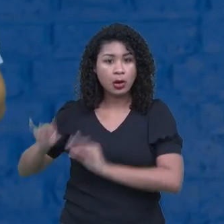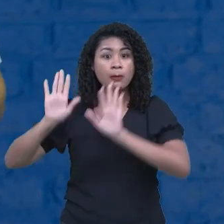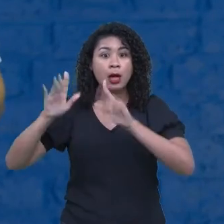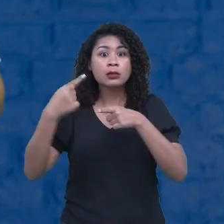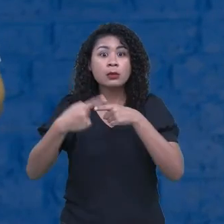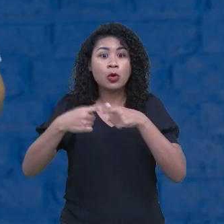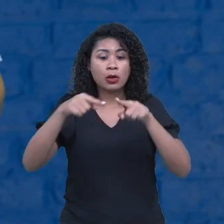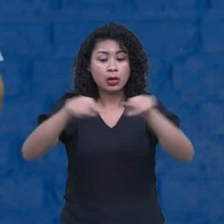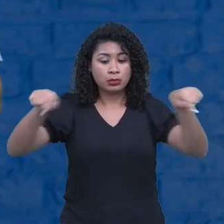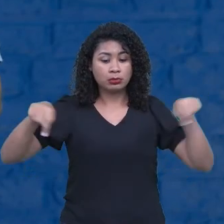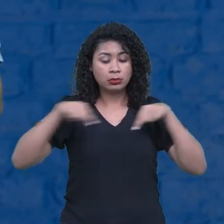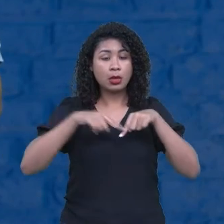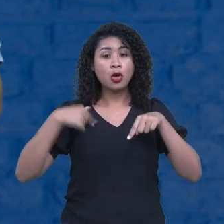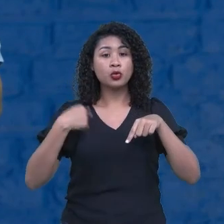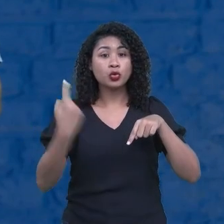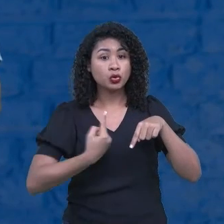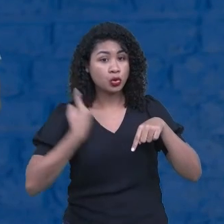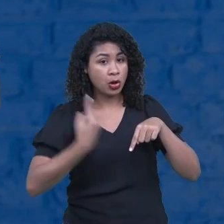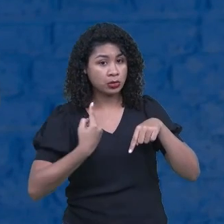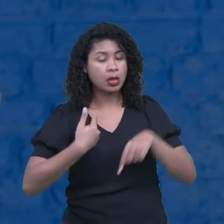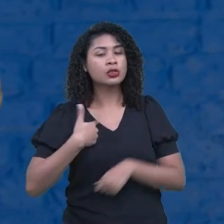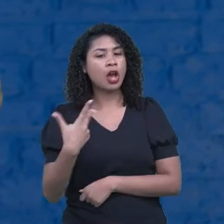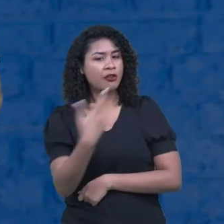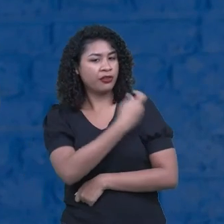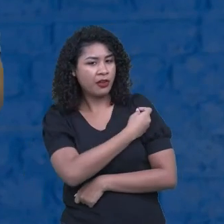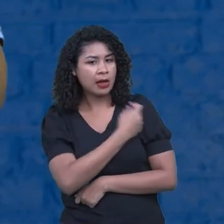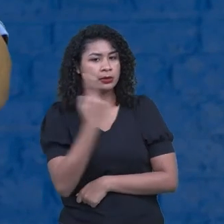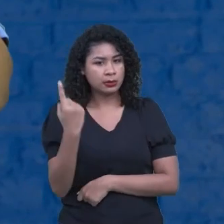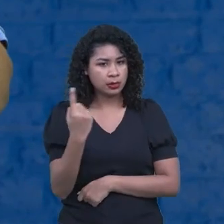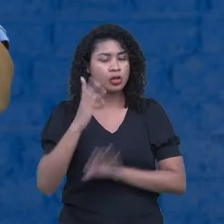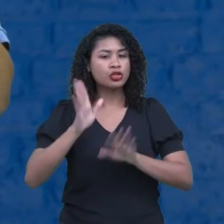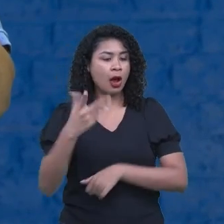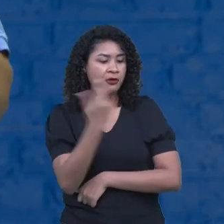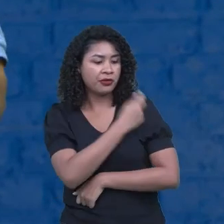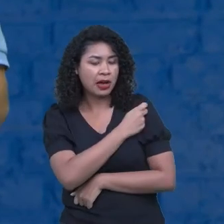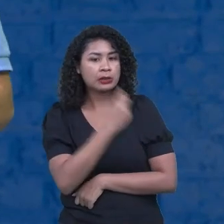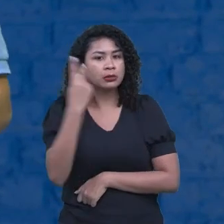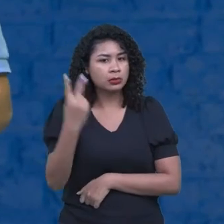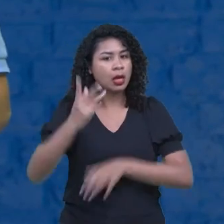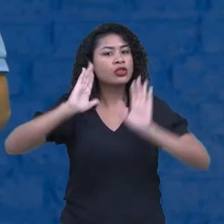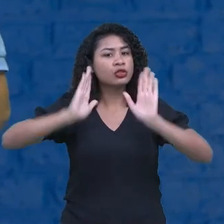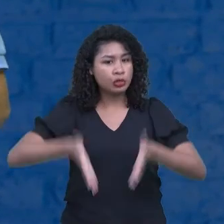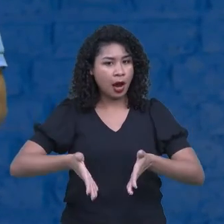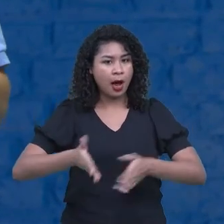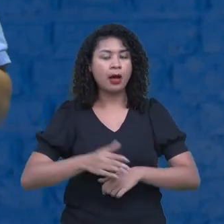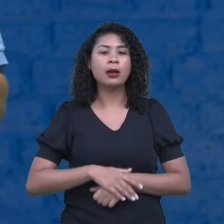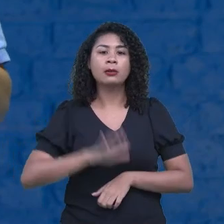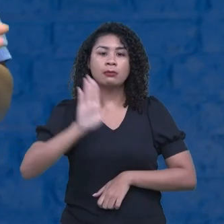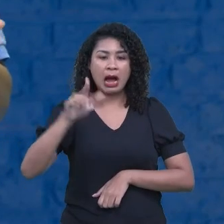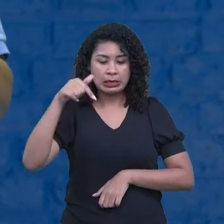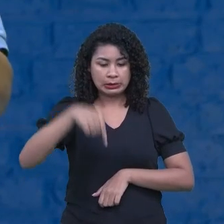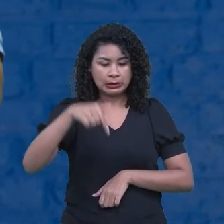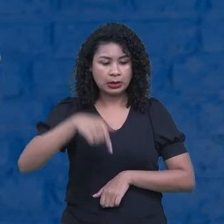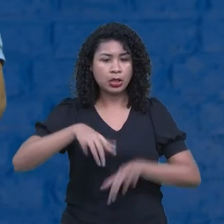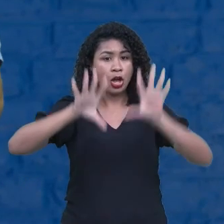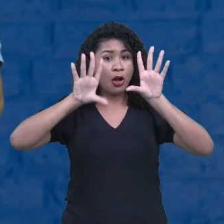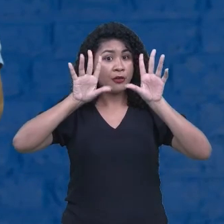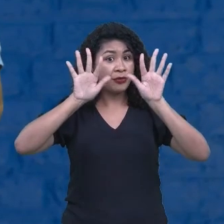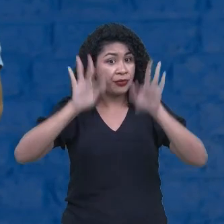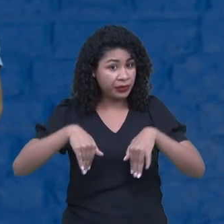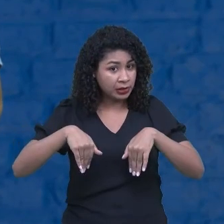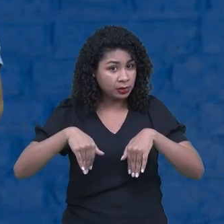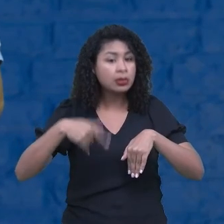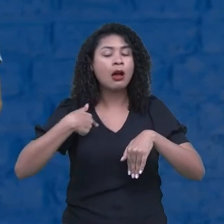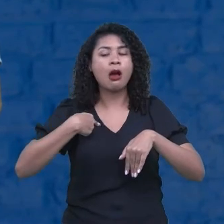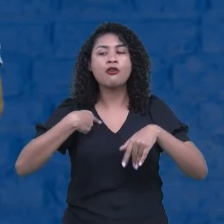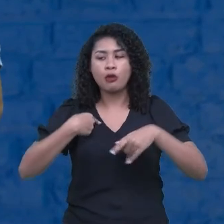E também já tomei as duas doses, mas terminando a nossa conversa, a professora Lúcia coloca a máscara. Então, eu deixo para vocês